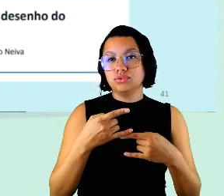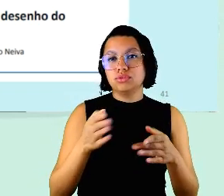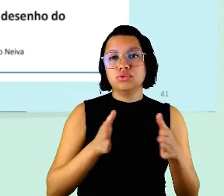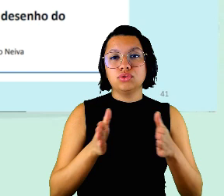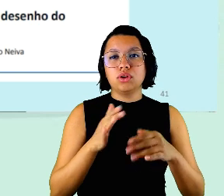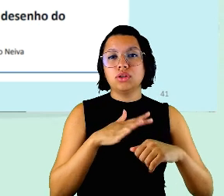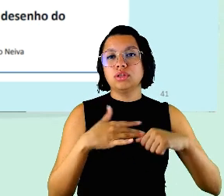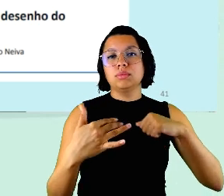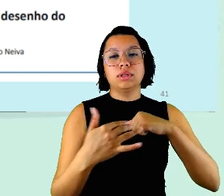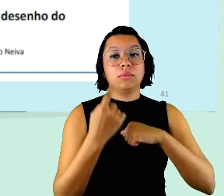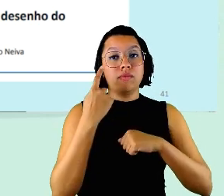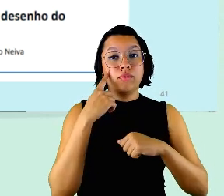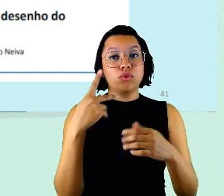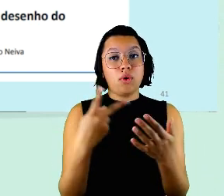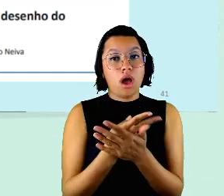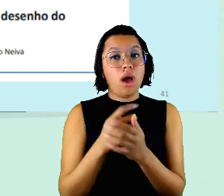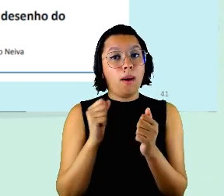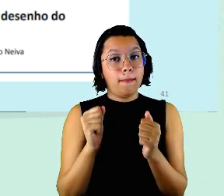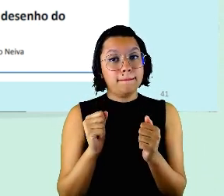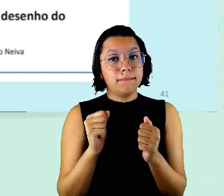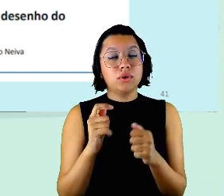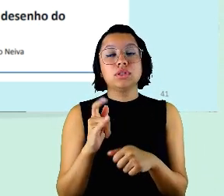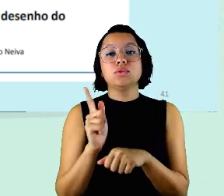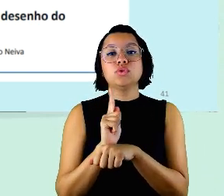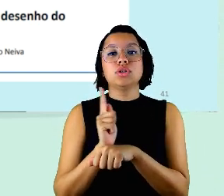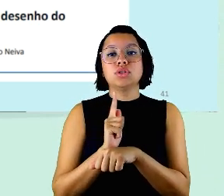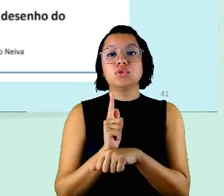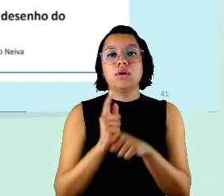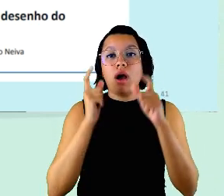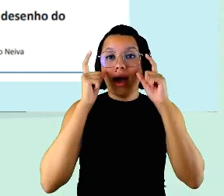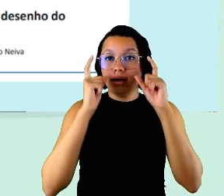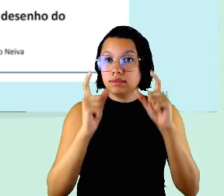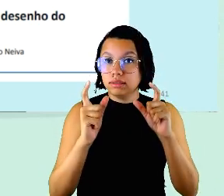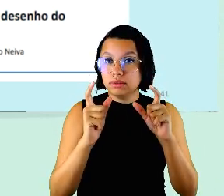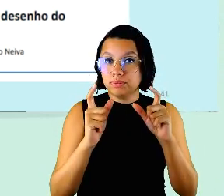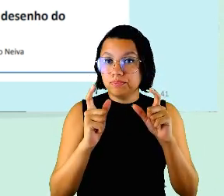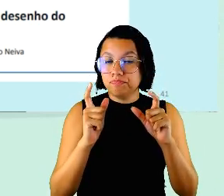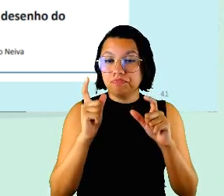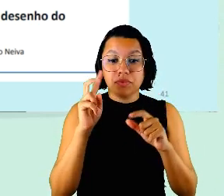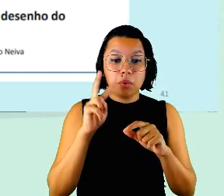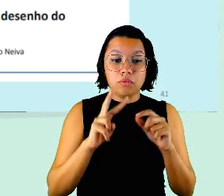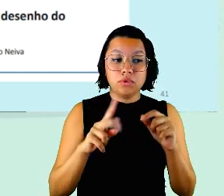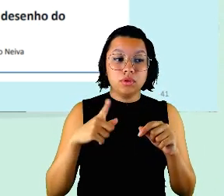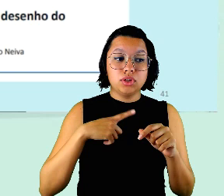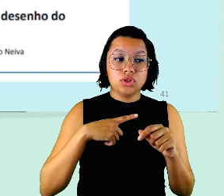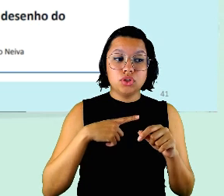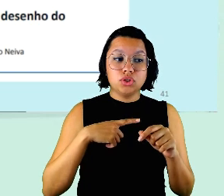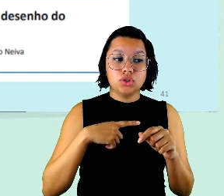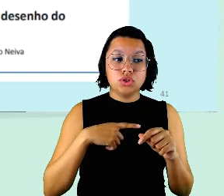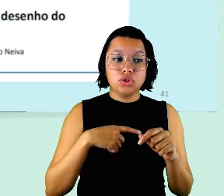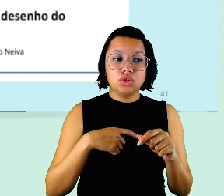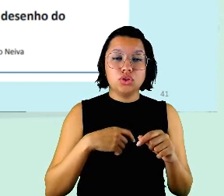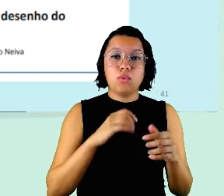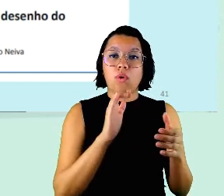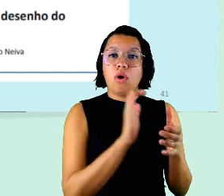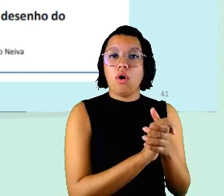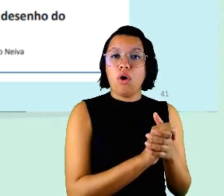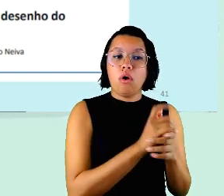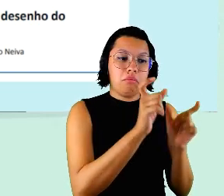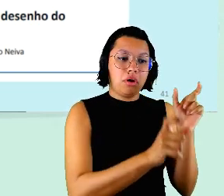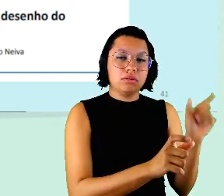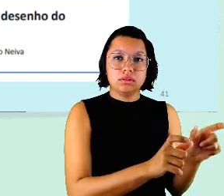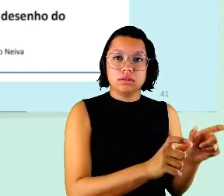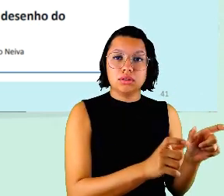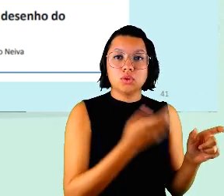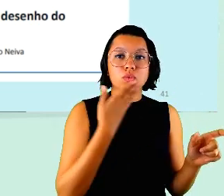acontecer se os gestores não ficaram atentos eles não viram que havia casais com crianças pequenas eles não